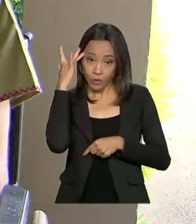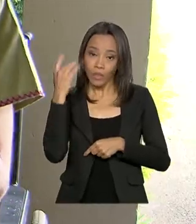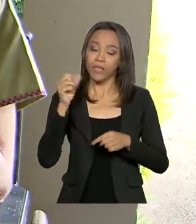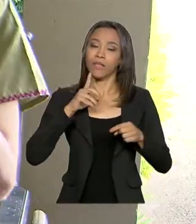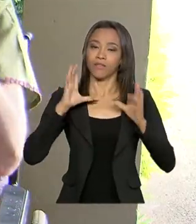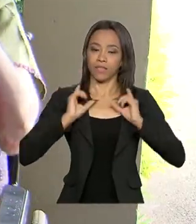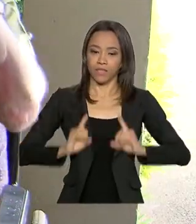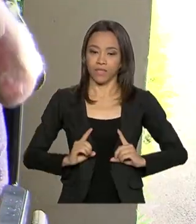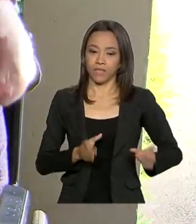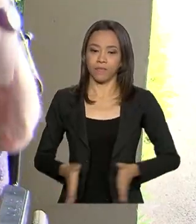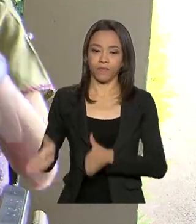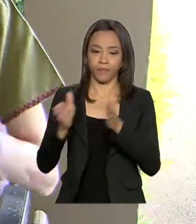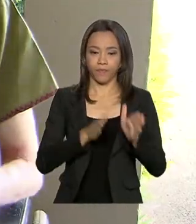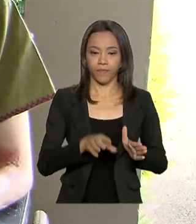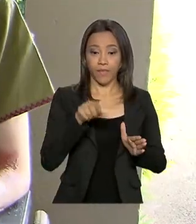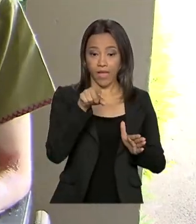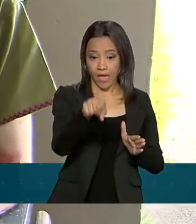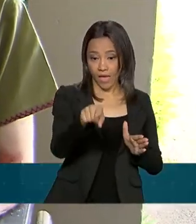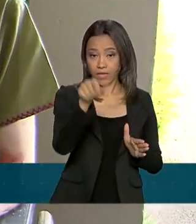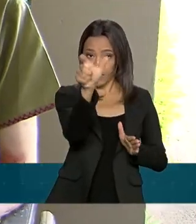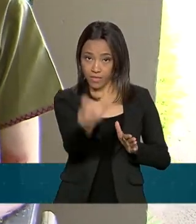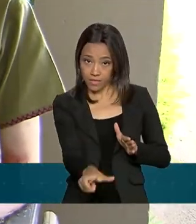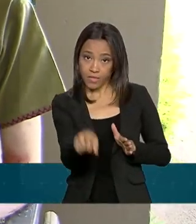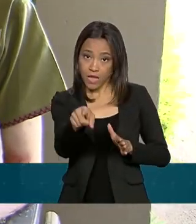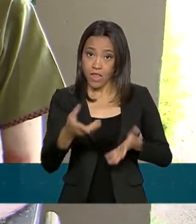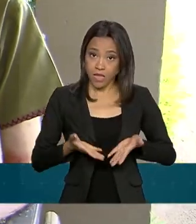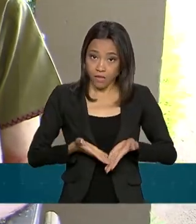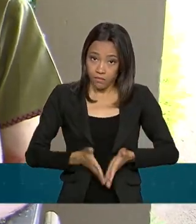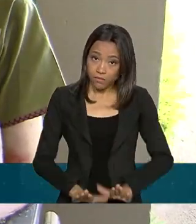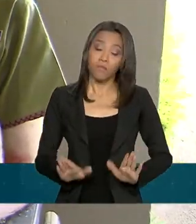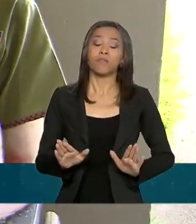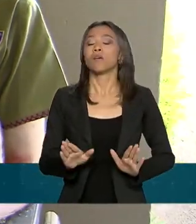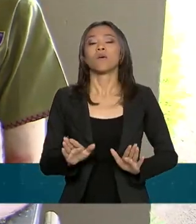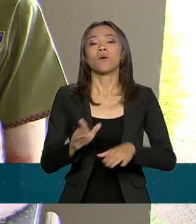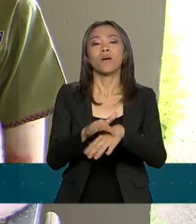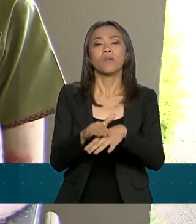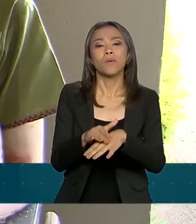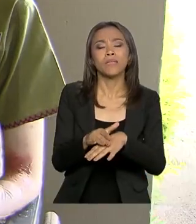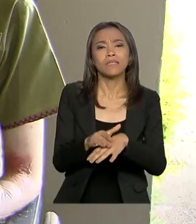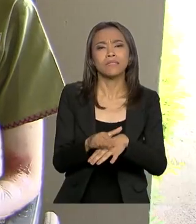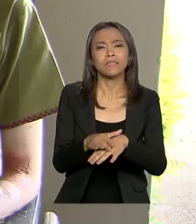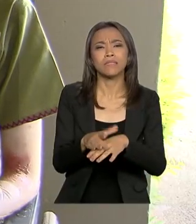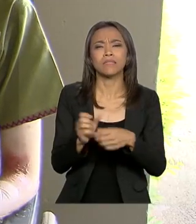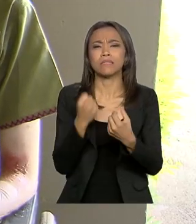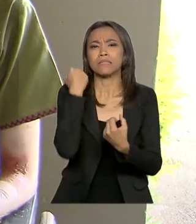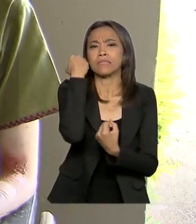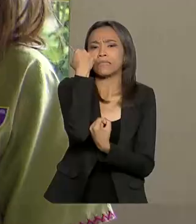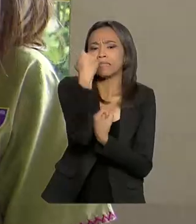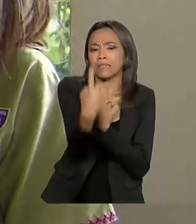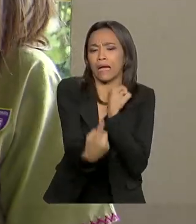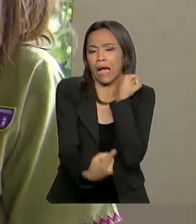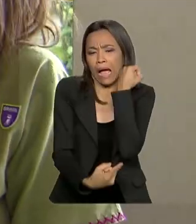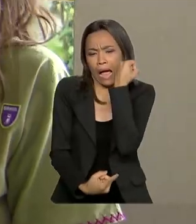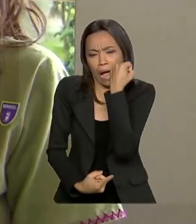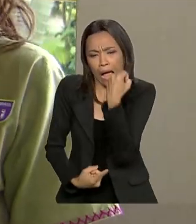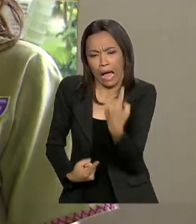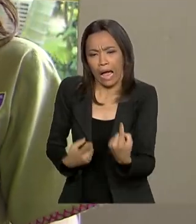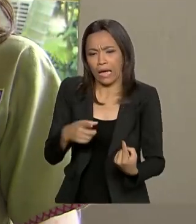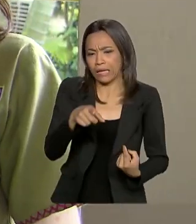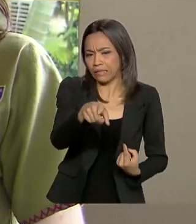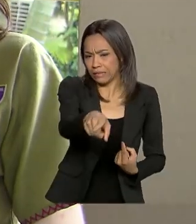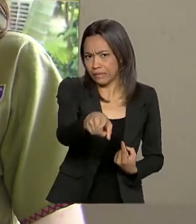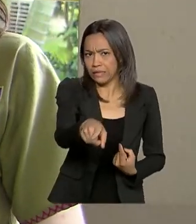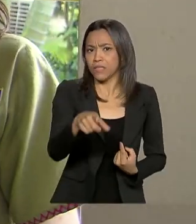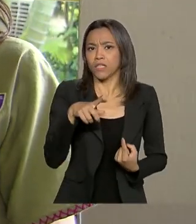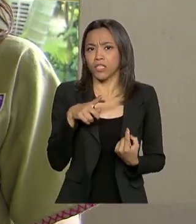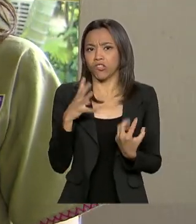Essa servidora pública nasceu com uma doença genética rara, chamada epidermólise bolhosa, que provoca